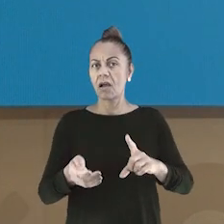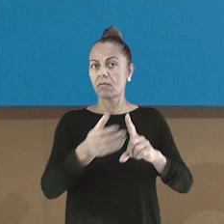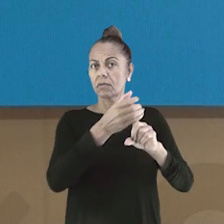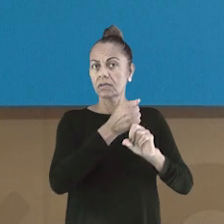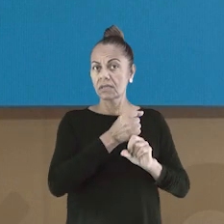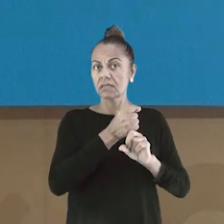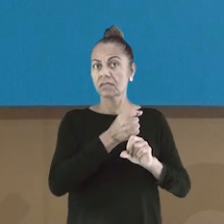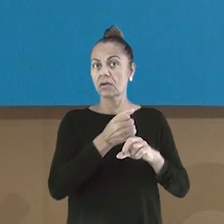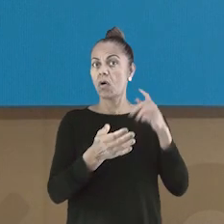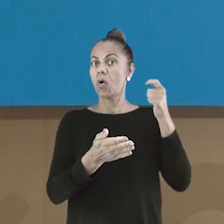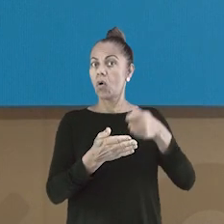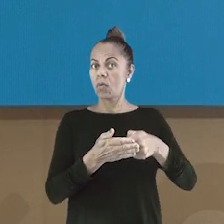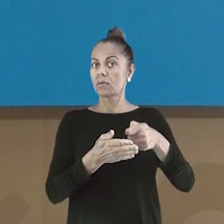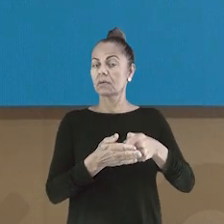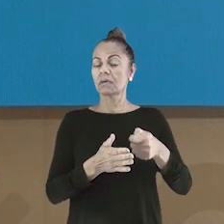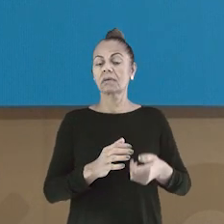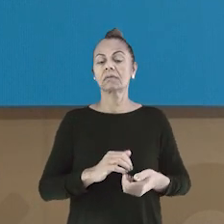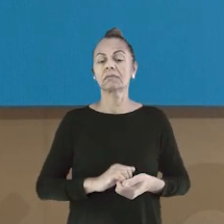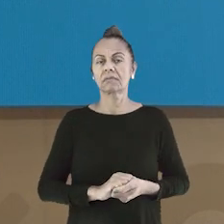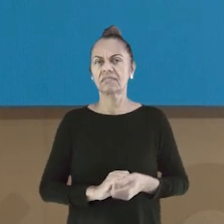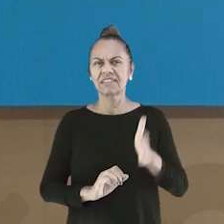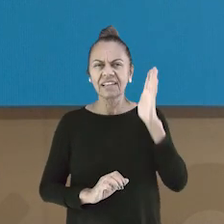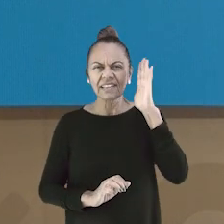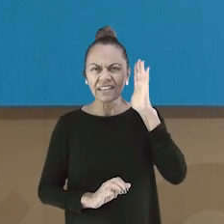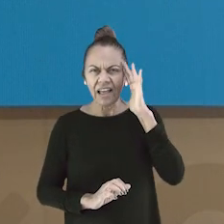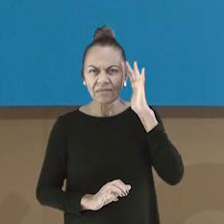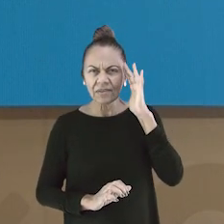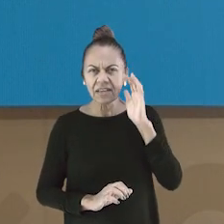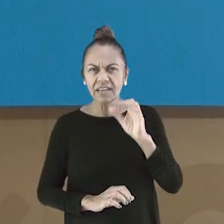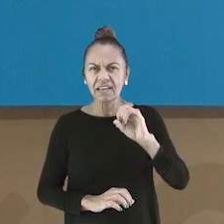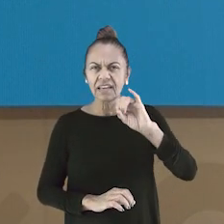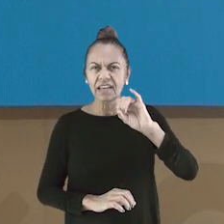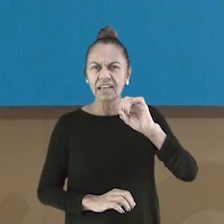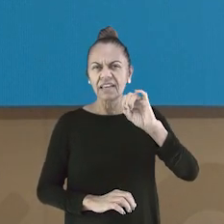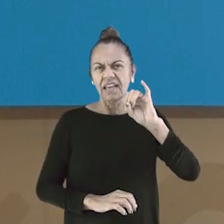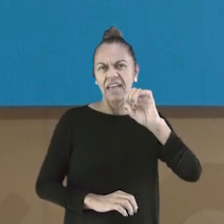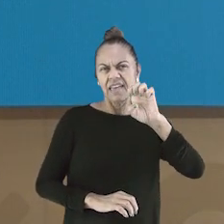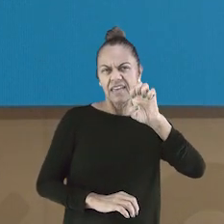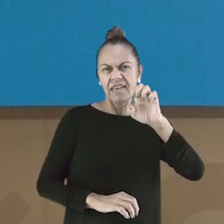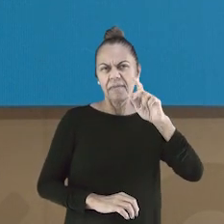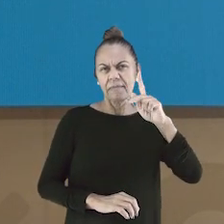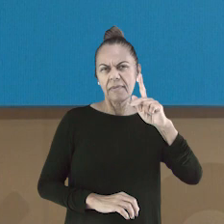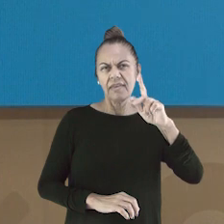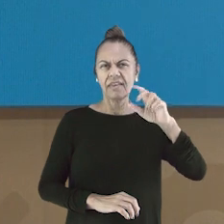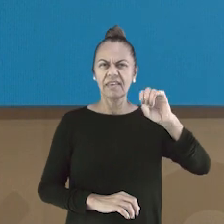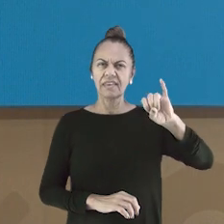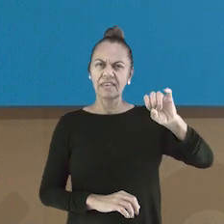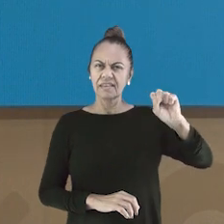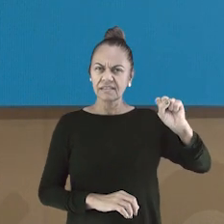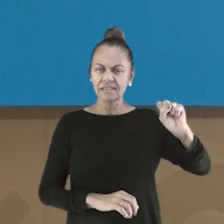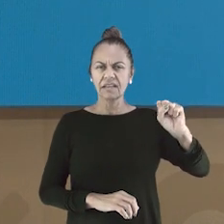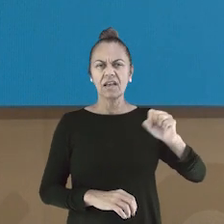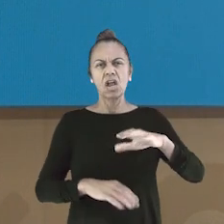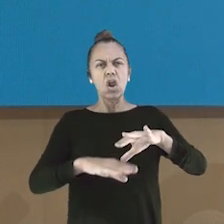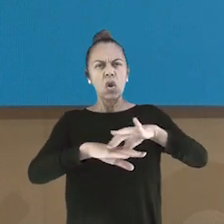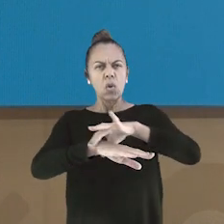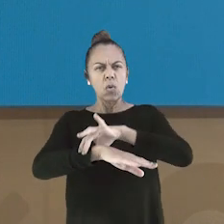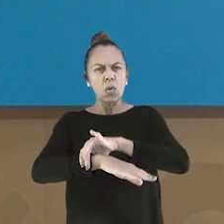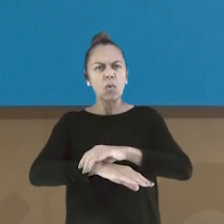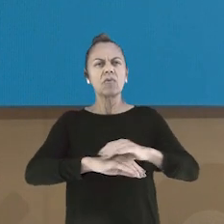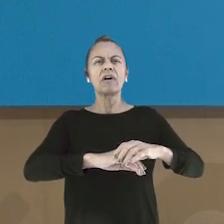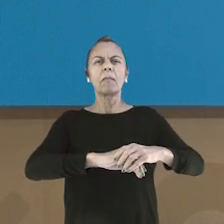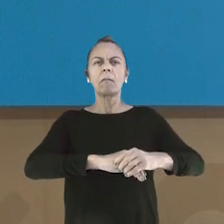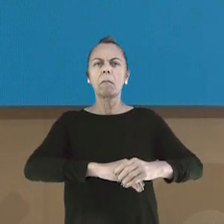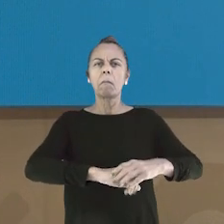Vocês lembram que são EPIs? EPIs são equipamento de proteção individual, como bota, rumo, uvas.